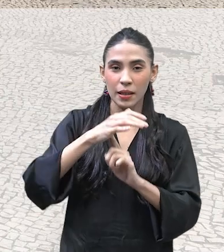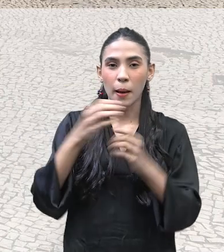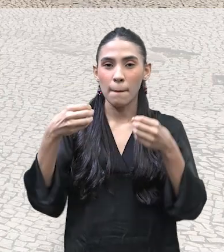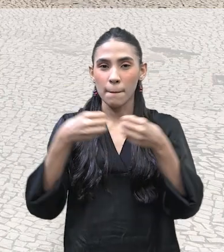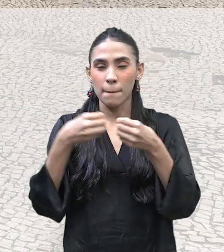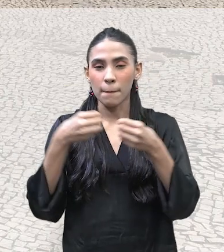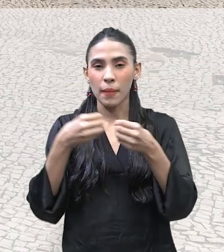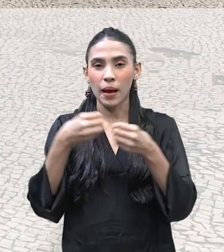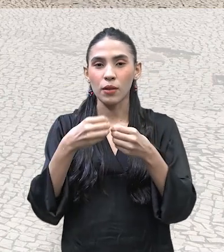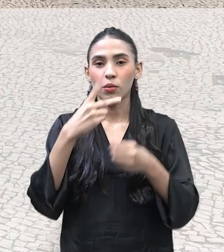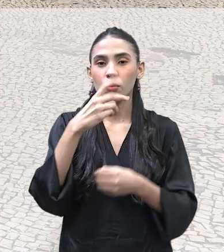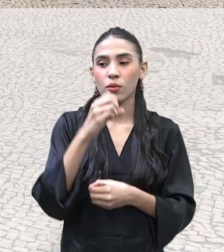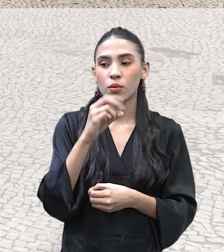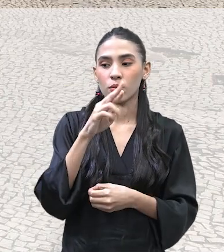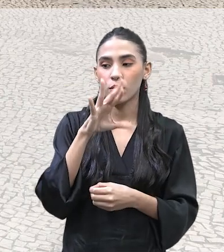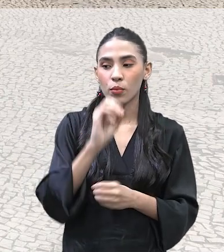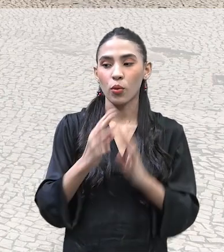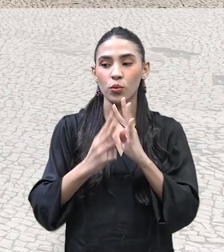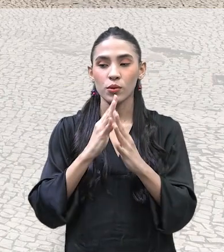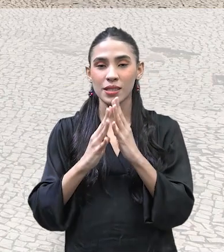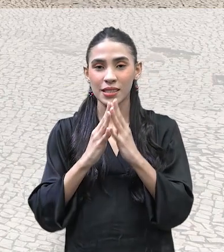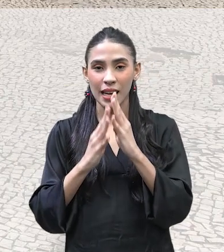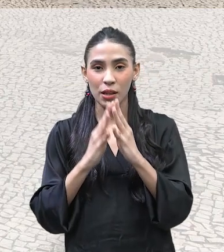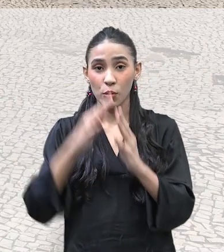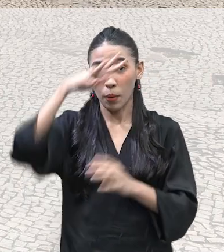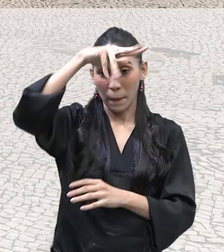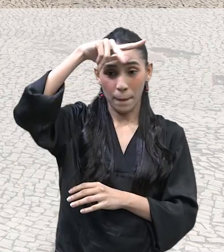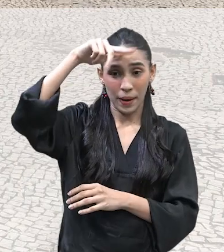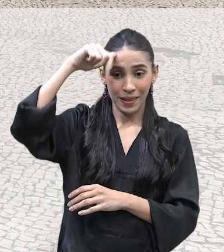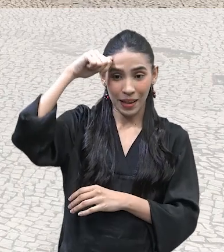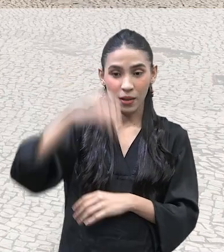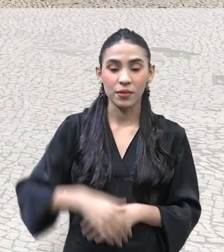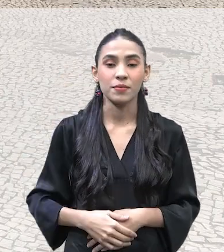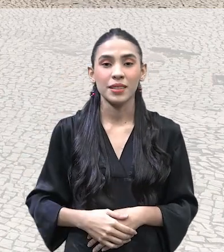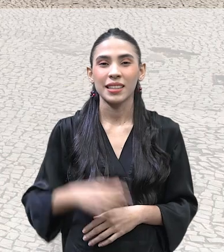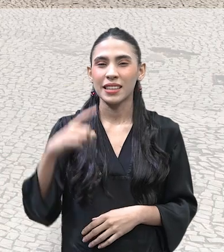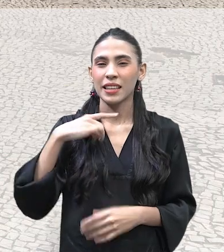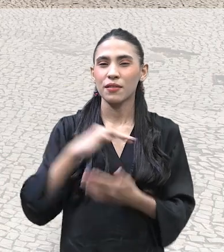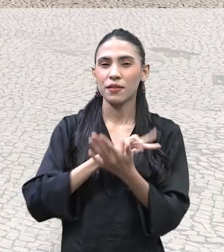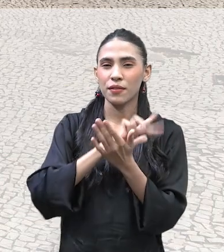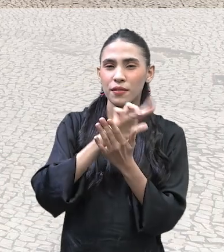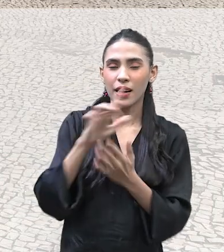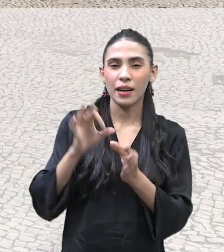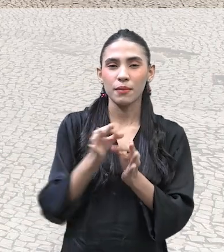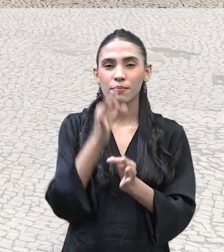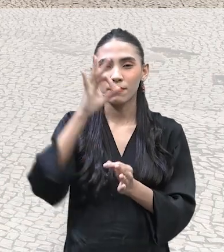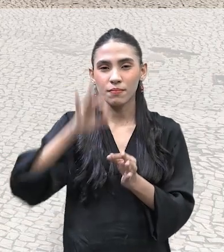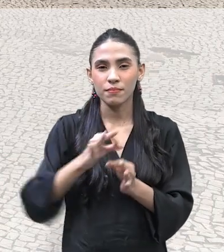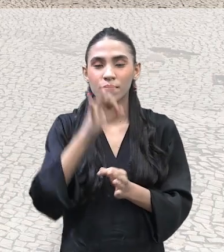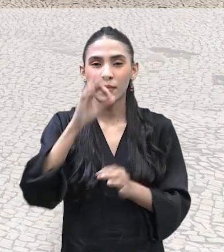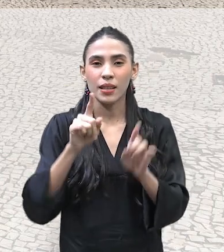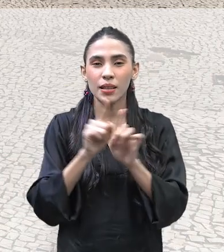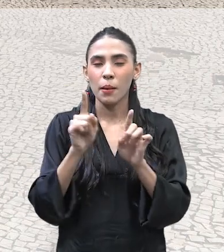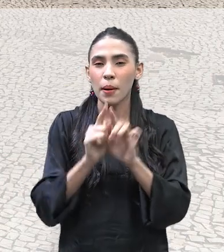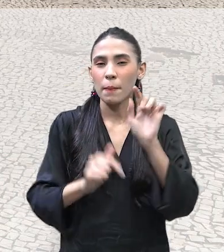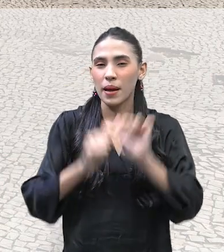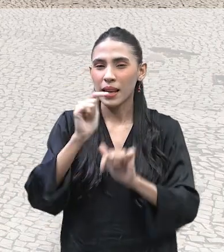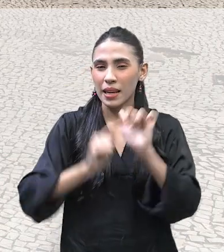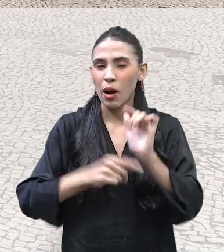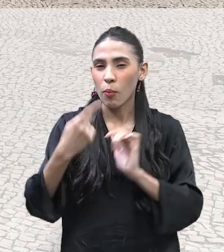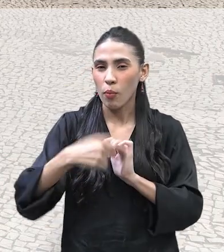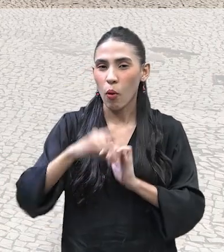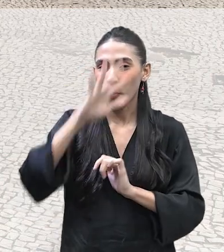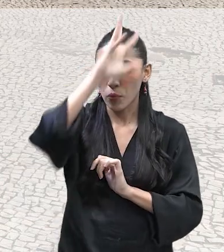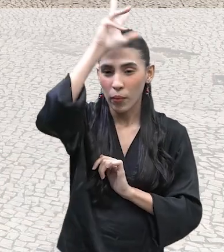perto do porto de Manaus, certo? Estão aqui, vendem bastante artesanato, coisas regionais, alimentos e etc.